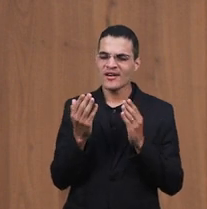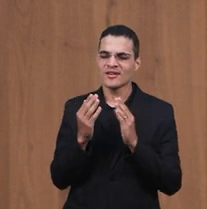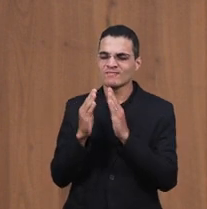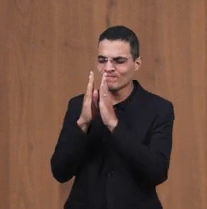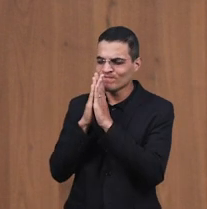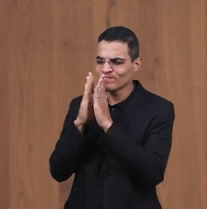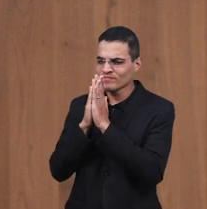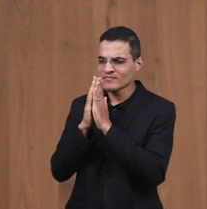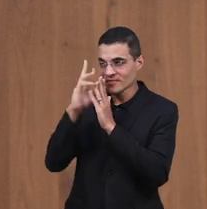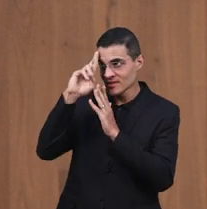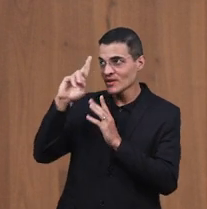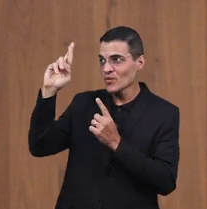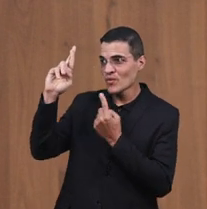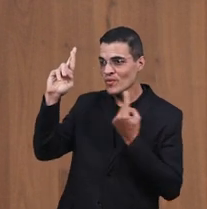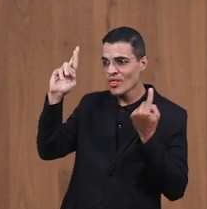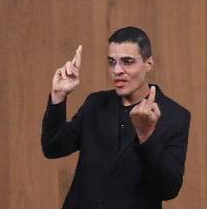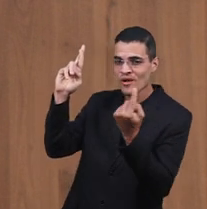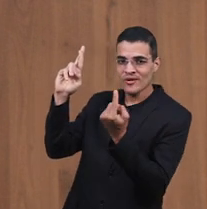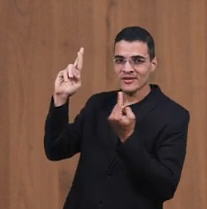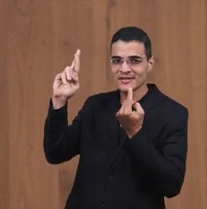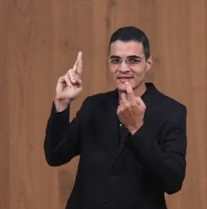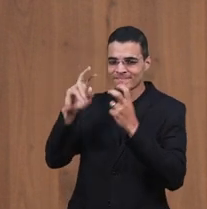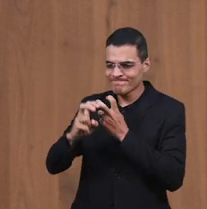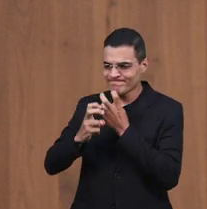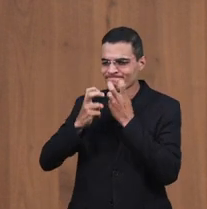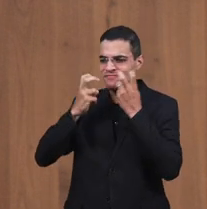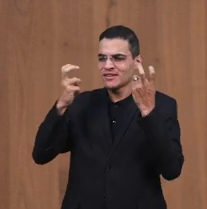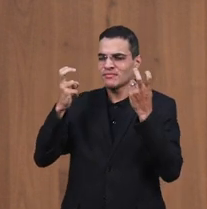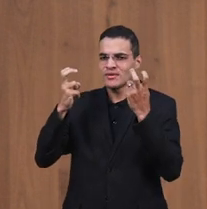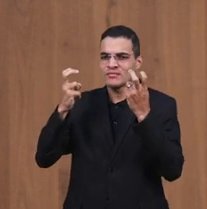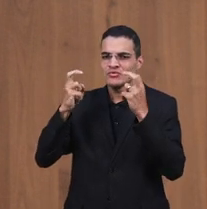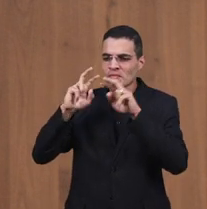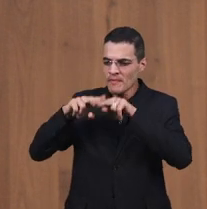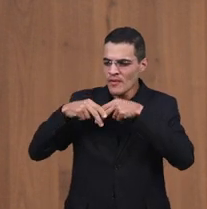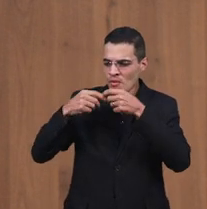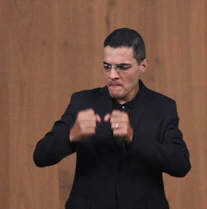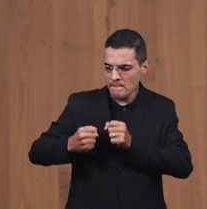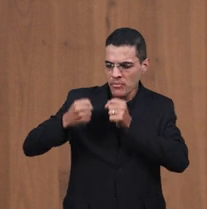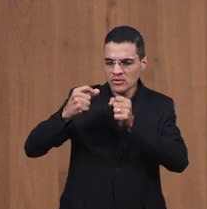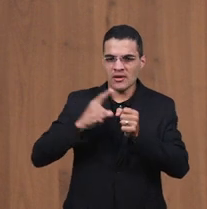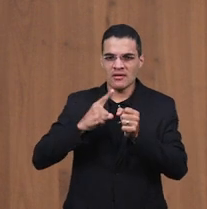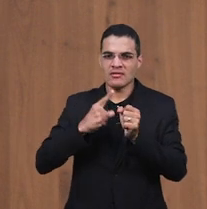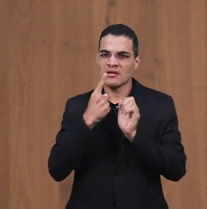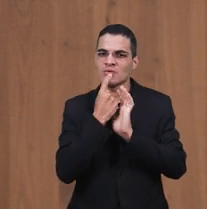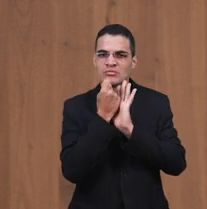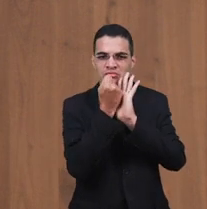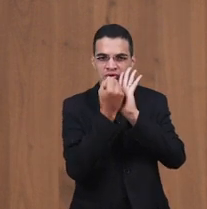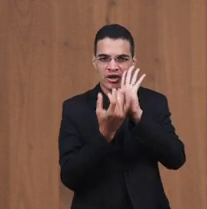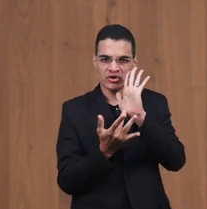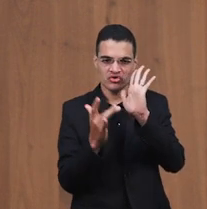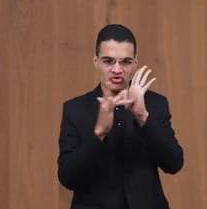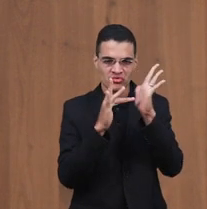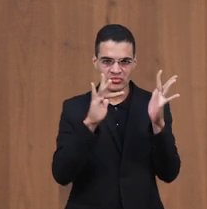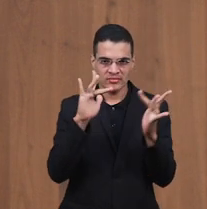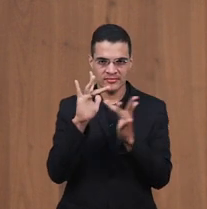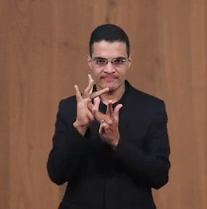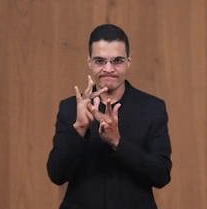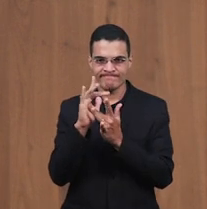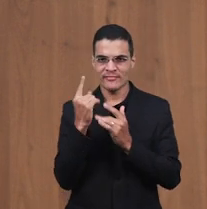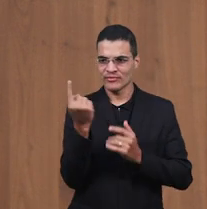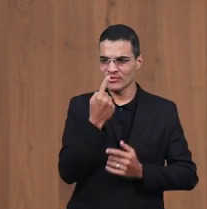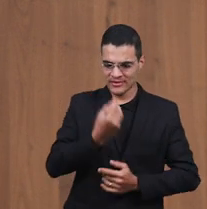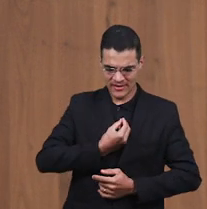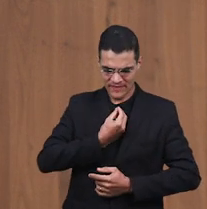os nossos olhos Senhor Deus nós clamamos Pelo poder que há no sangue de Jesus Colocamos diante de Ti As nossas